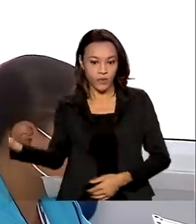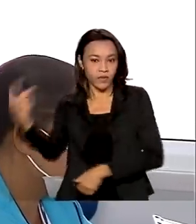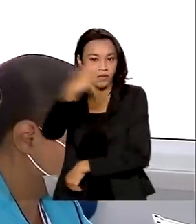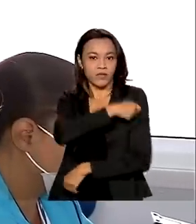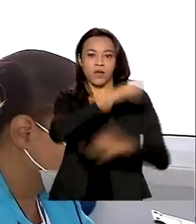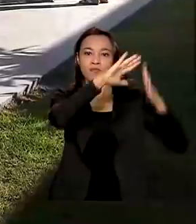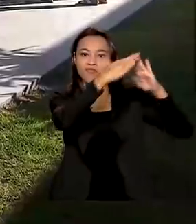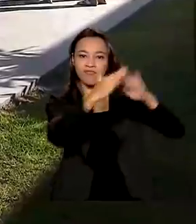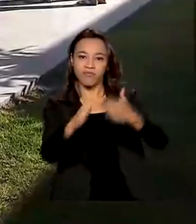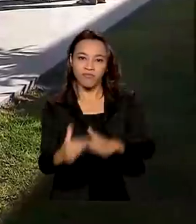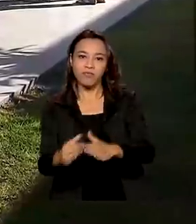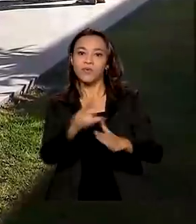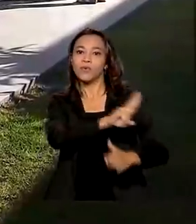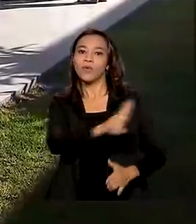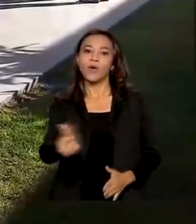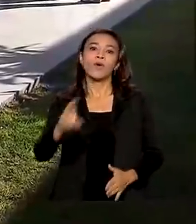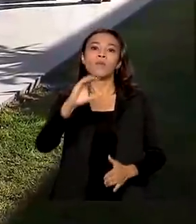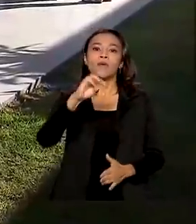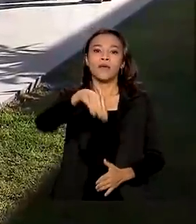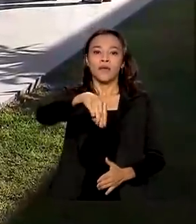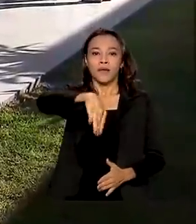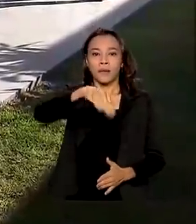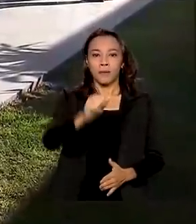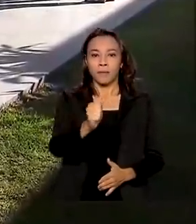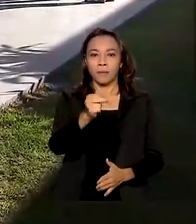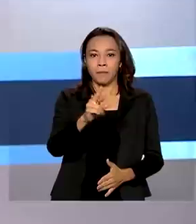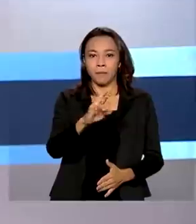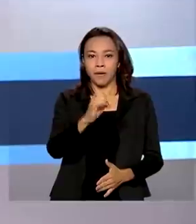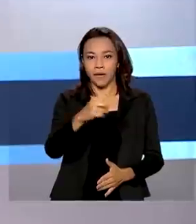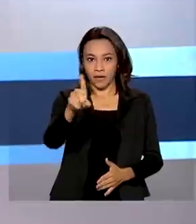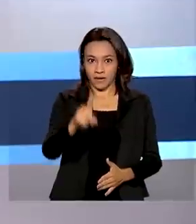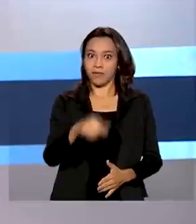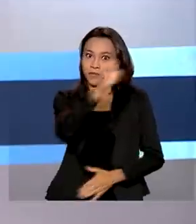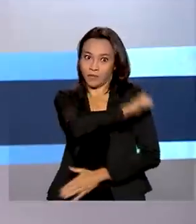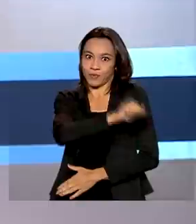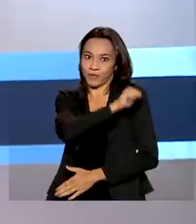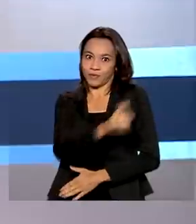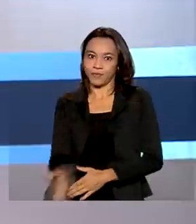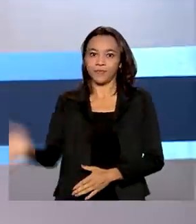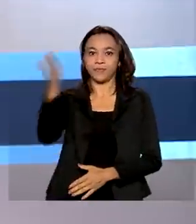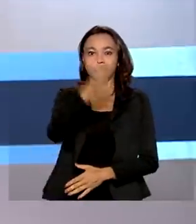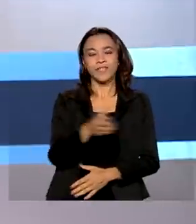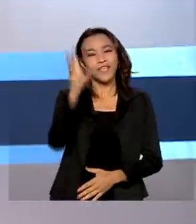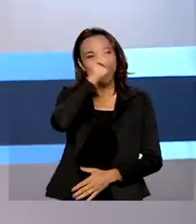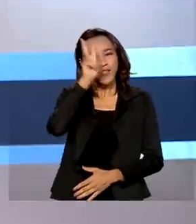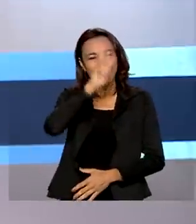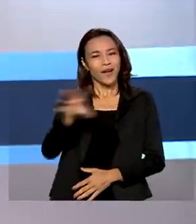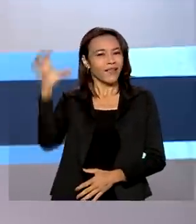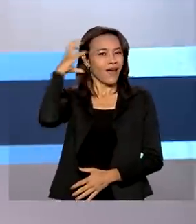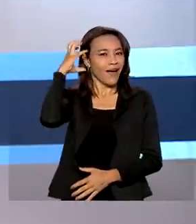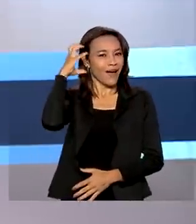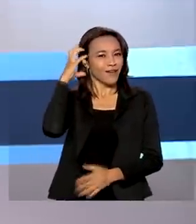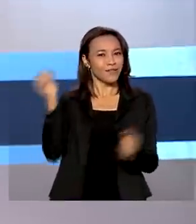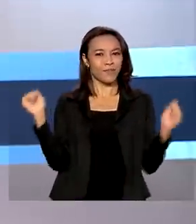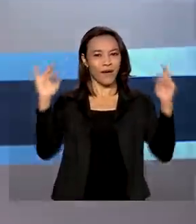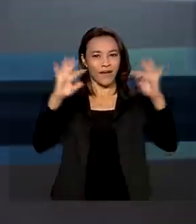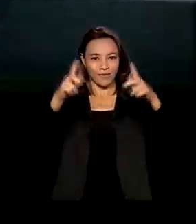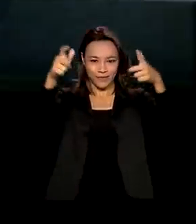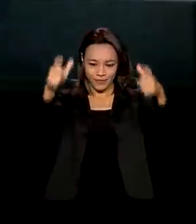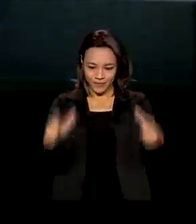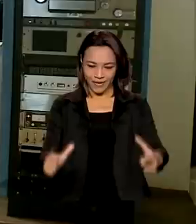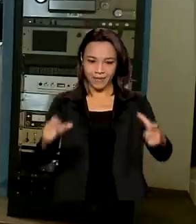Maré, uma das comunidades mais carentes do Rio de Janeiro. E a história da Rádio Nacional reunida num só lugar.